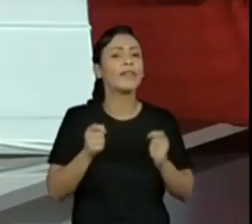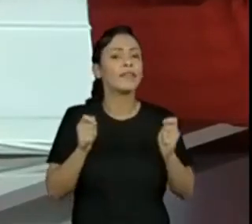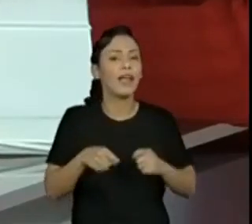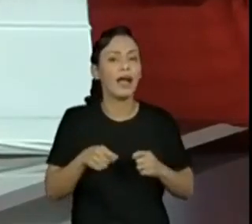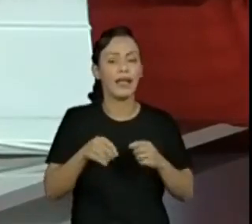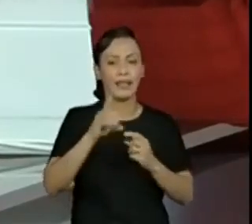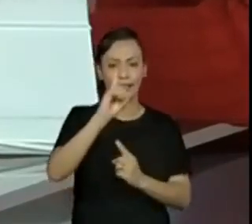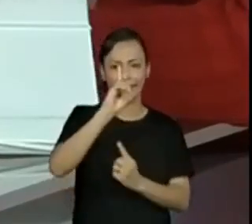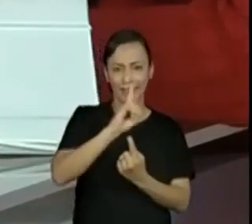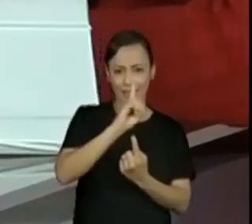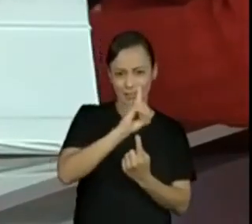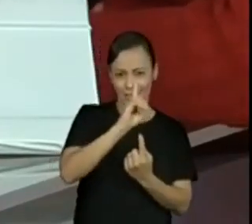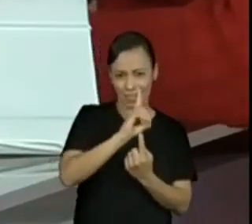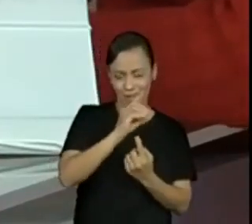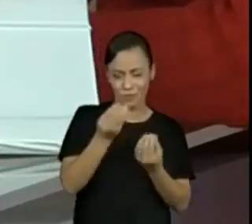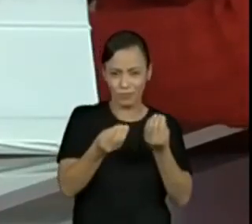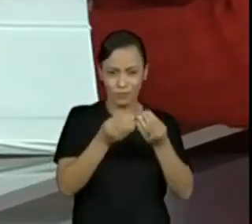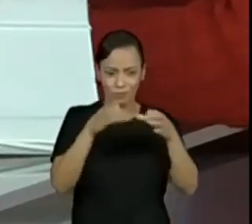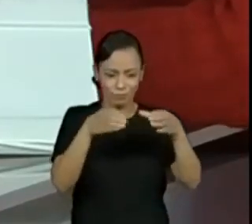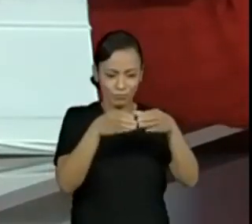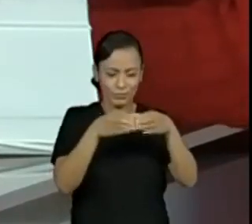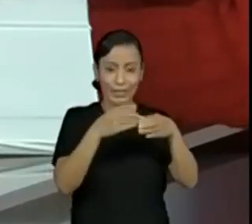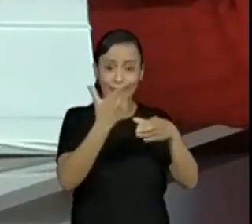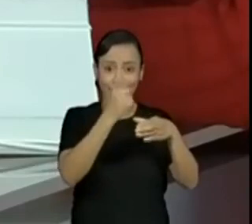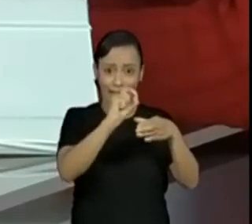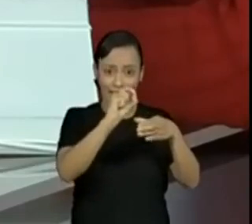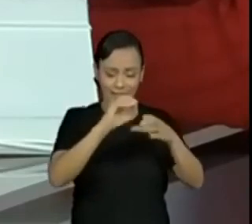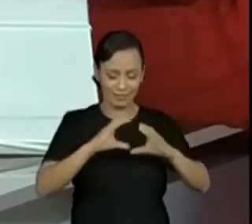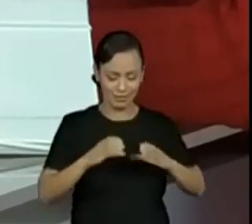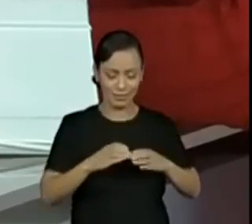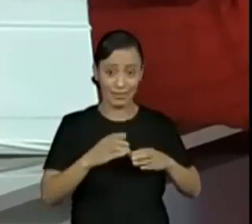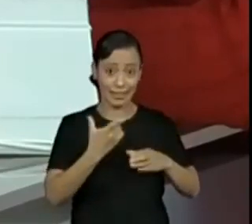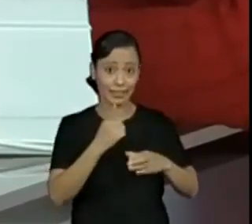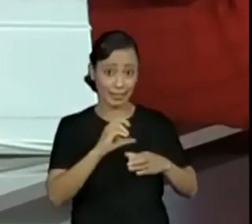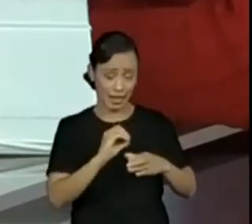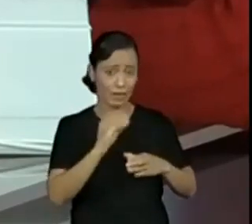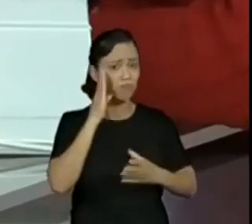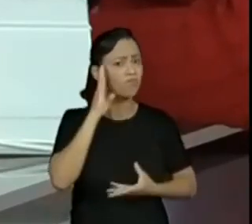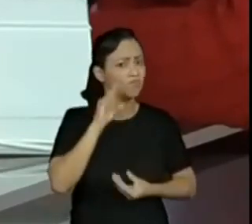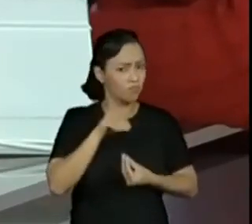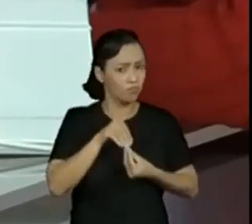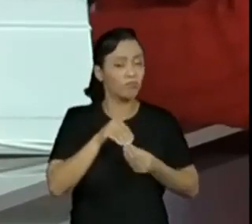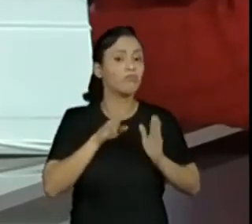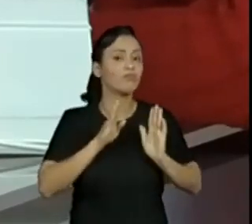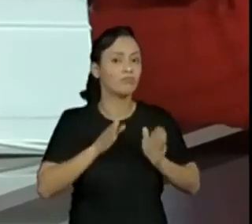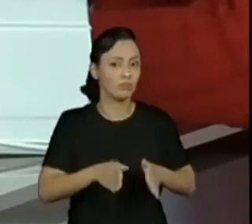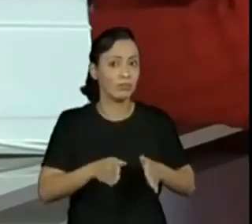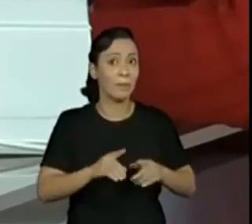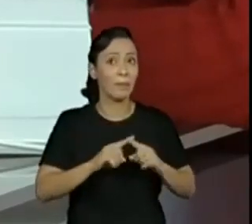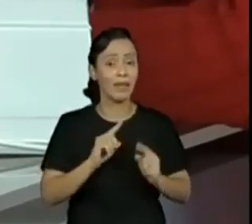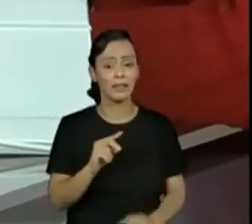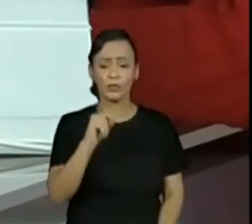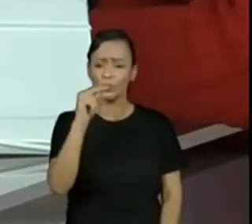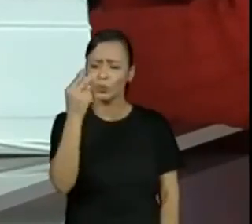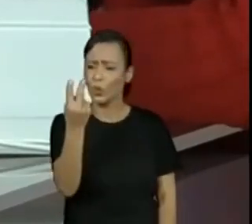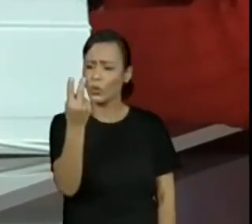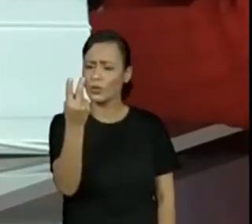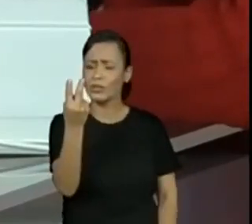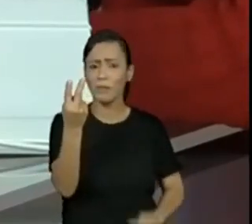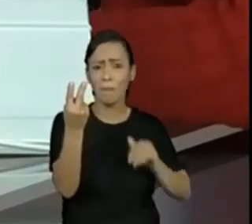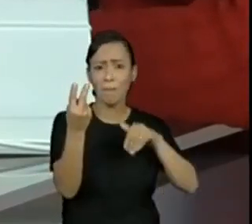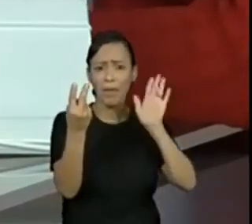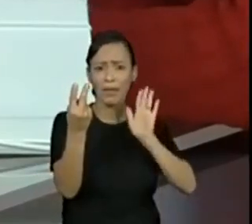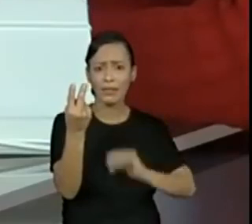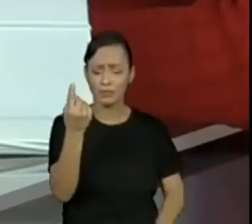As unidades estão representadas pelas tampinhas roxas. Só de saber que haviam duas dezenas, será que tem mais de vinte?